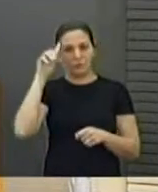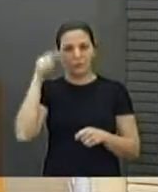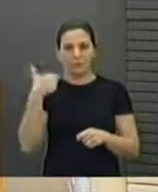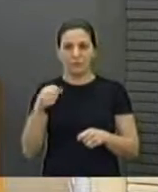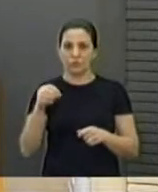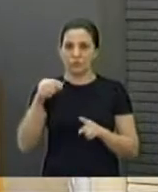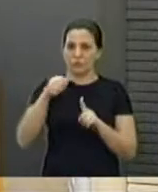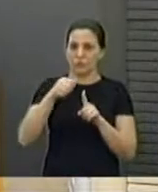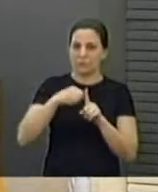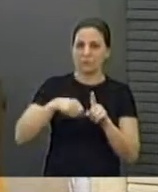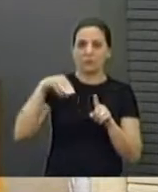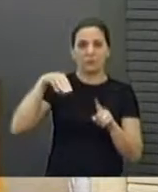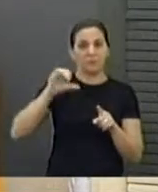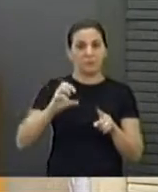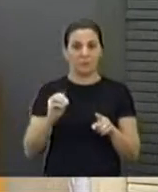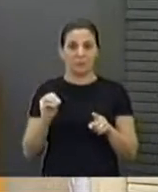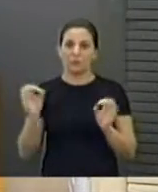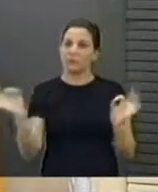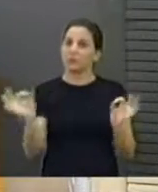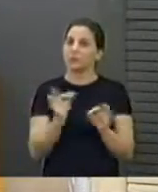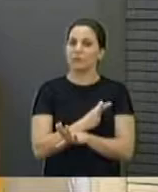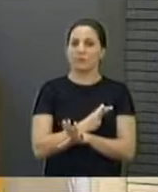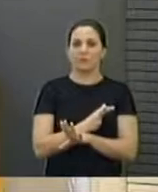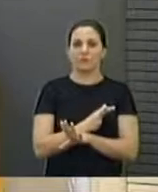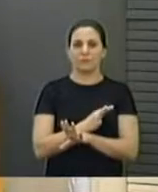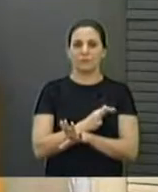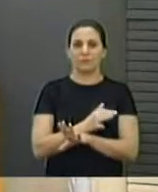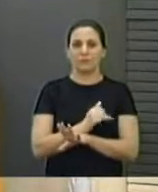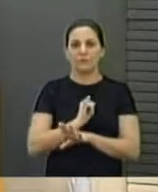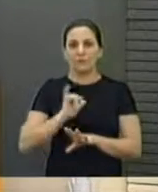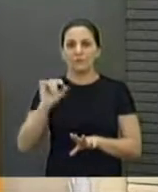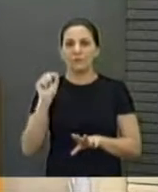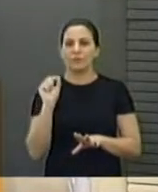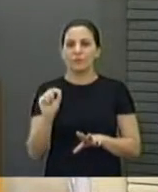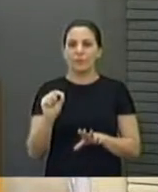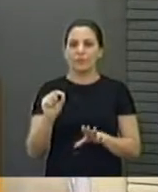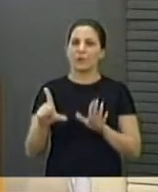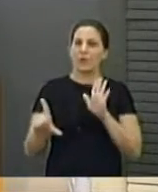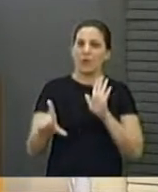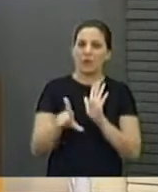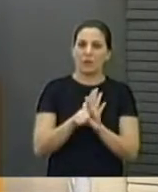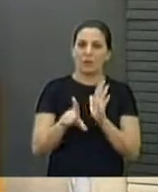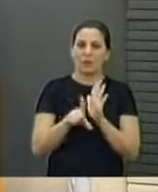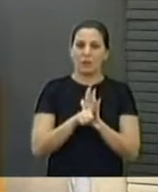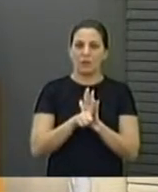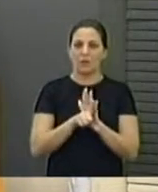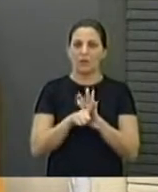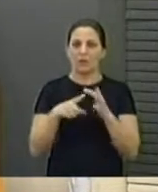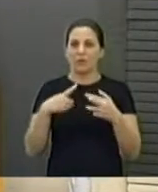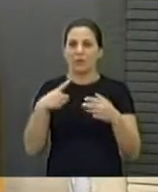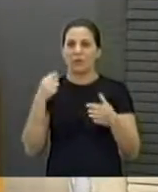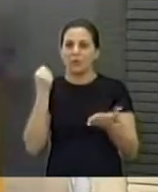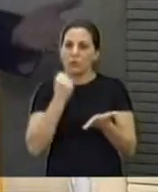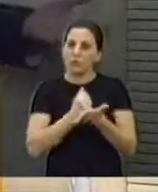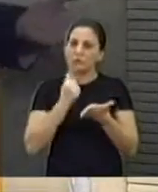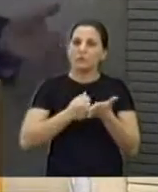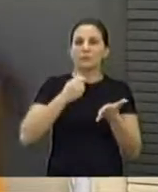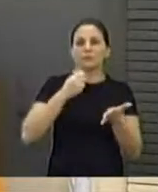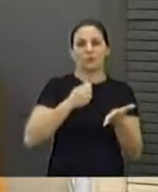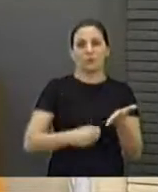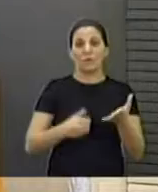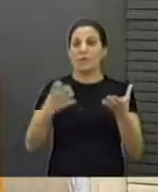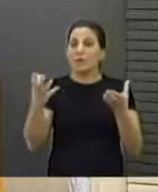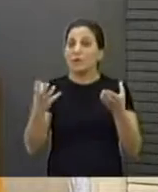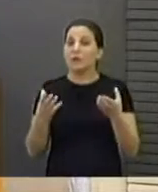ele saiu da administração. Aí no final, dizendo a respeito, da legalidade da sua contratação, é isso que nós